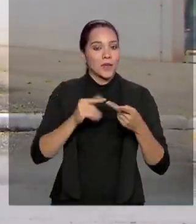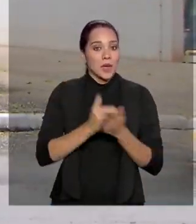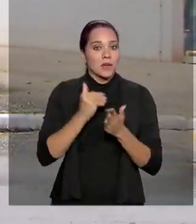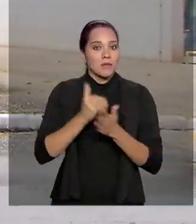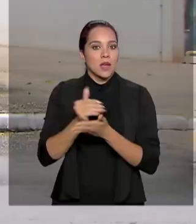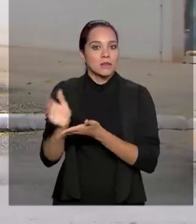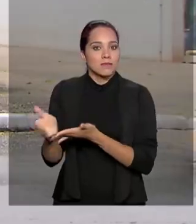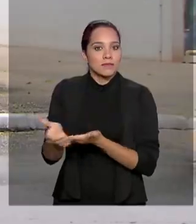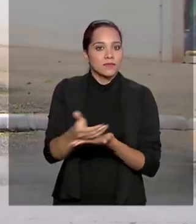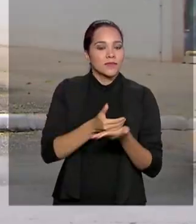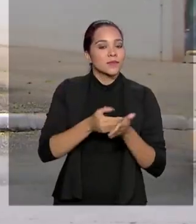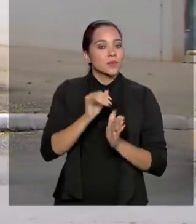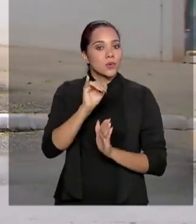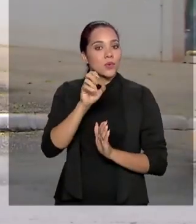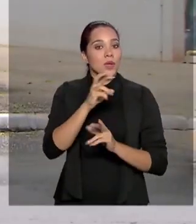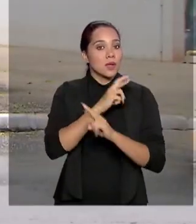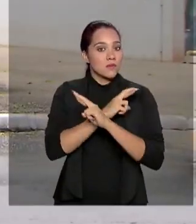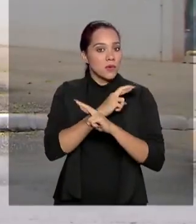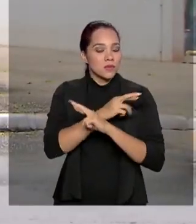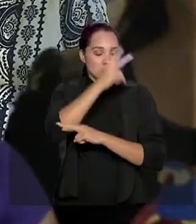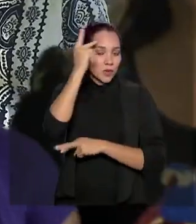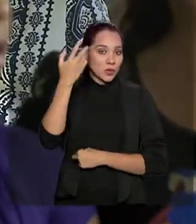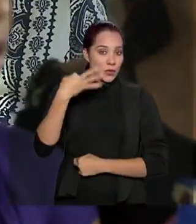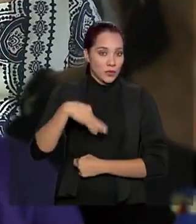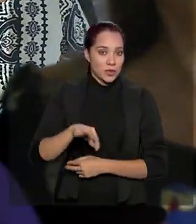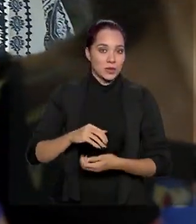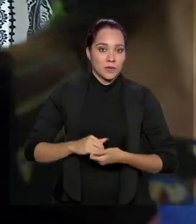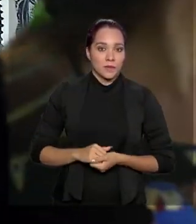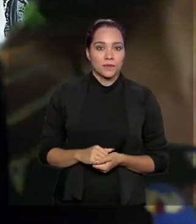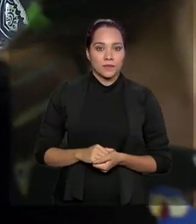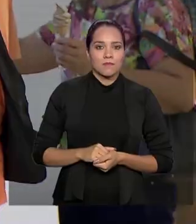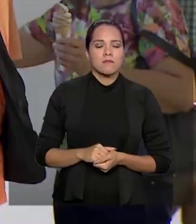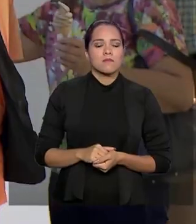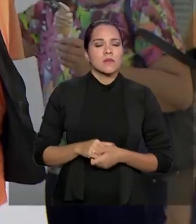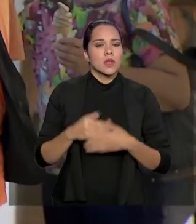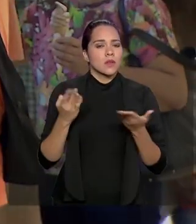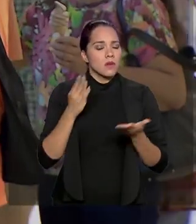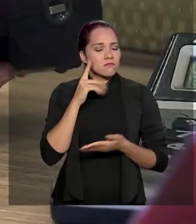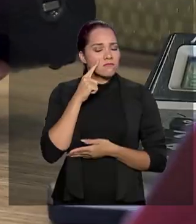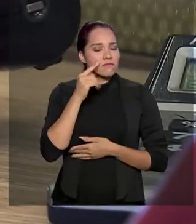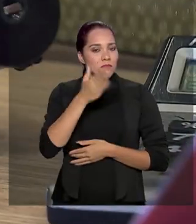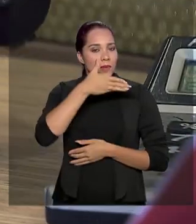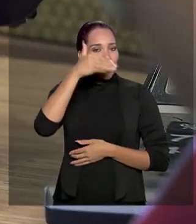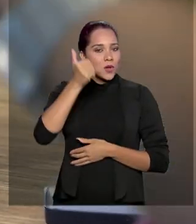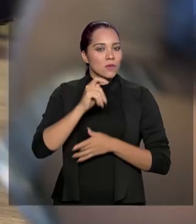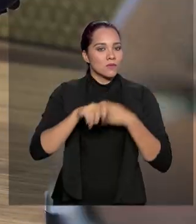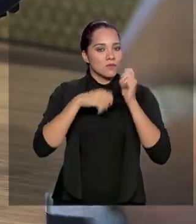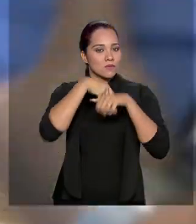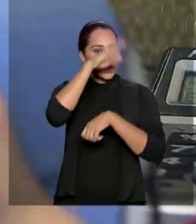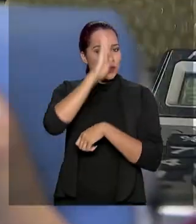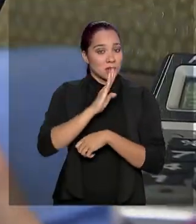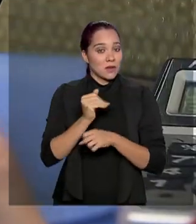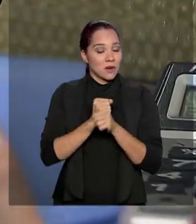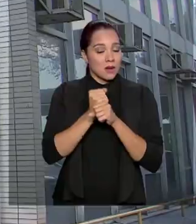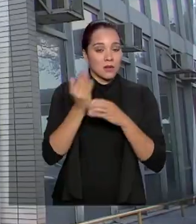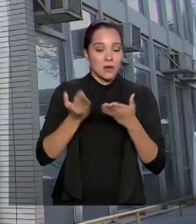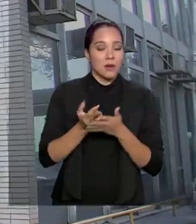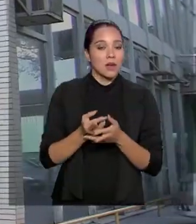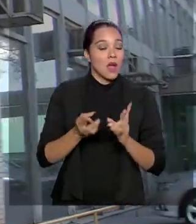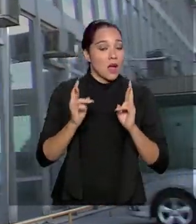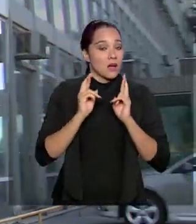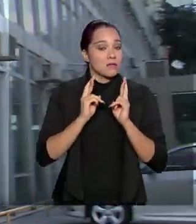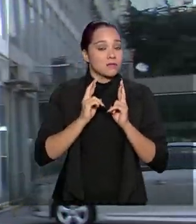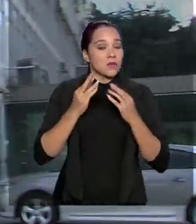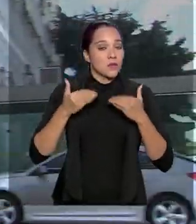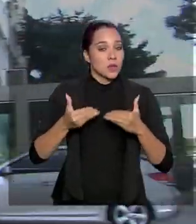recolhimento do imposto de renda de pessoa física. Com a previsão de melhora da economia brasileira para este ano, a expectativa do